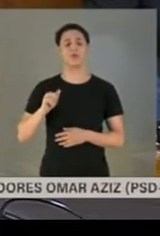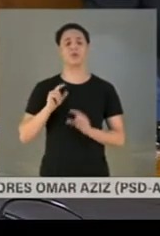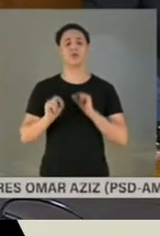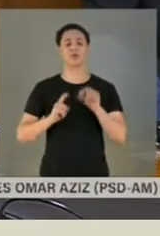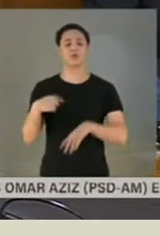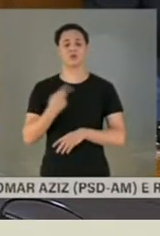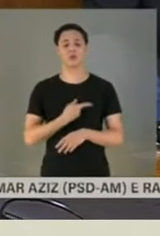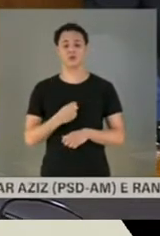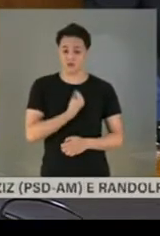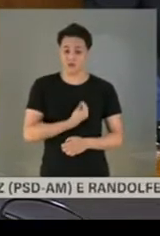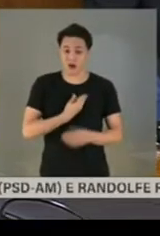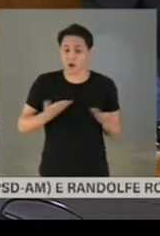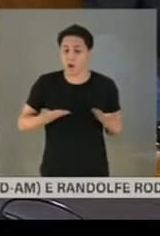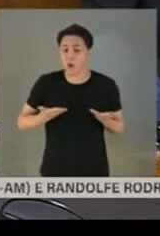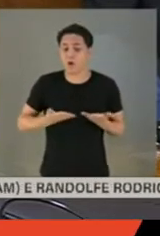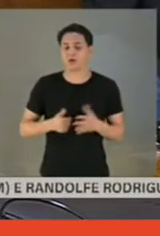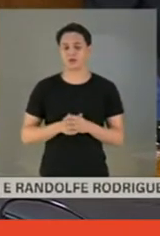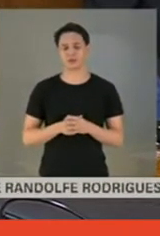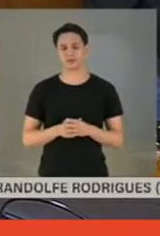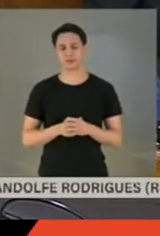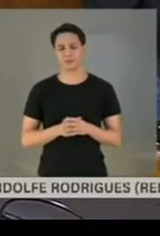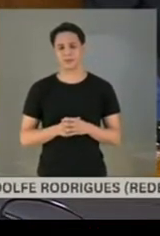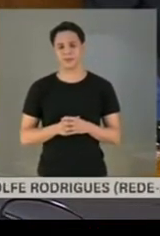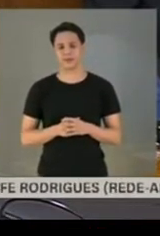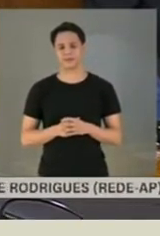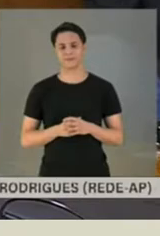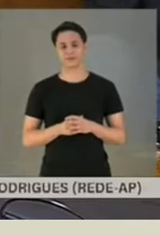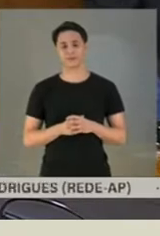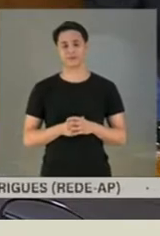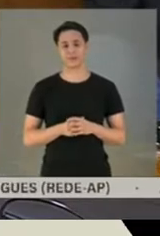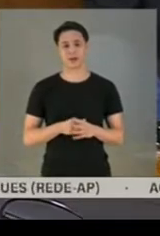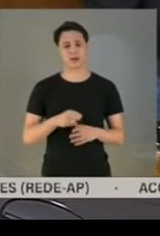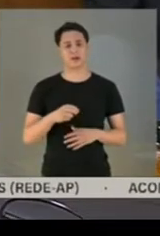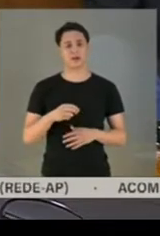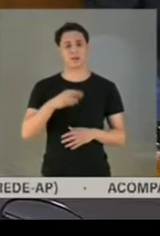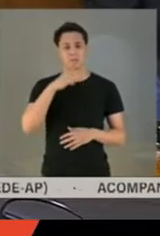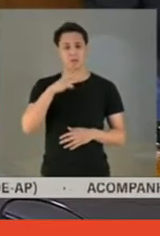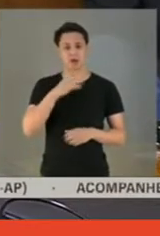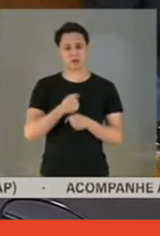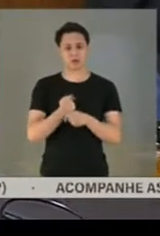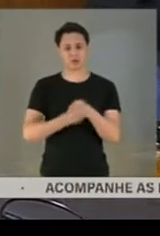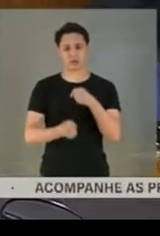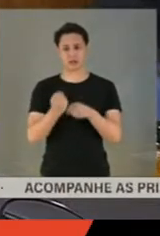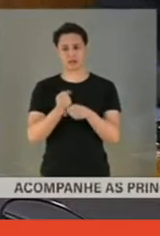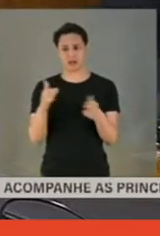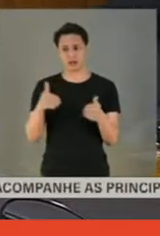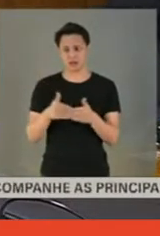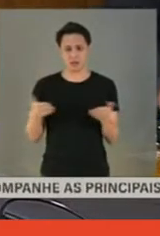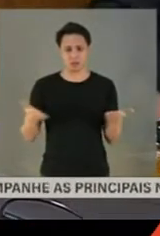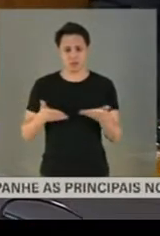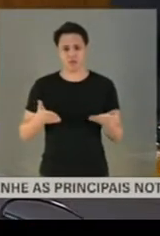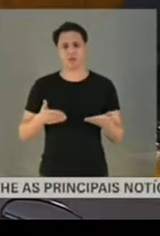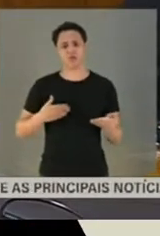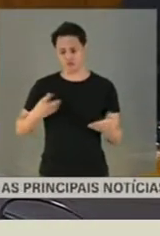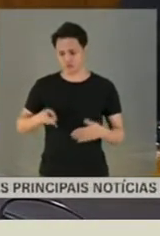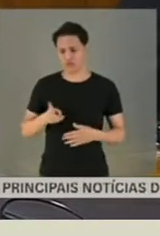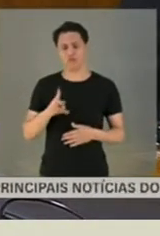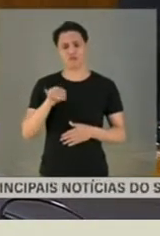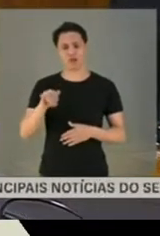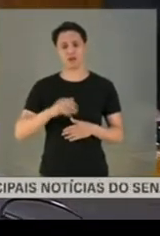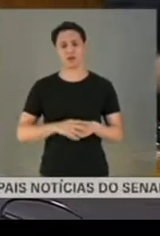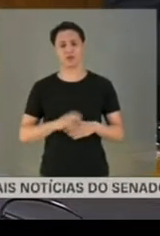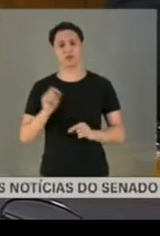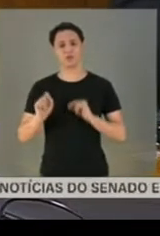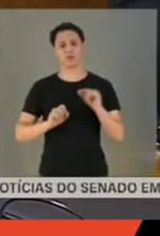passando de março do ano passado até os dias de hoje e ainda vamos continuar passando para que,